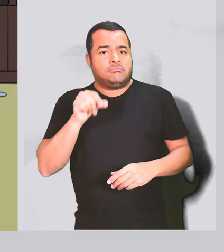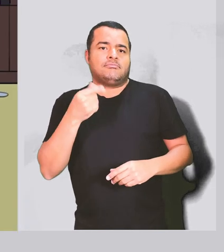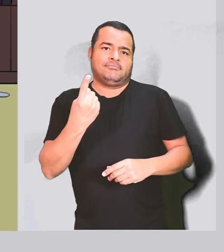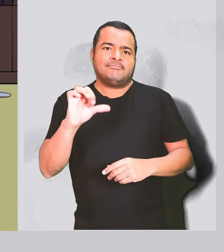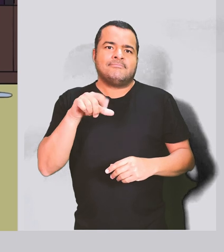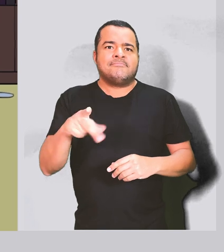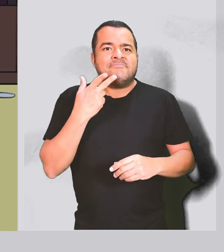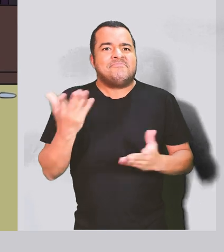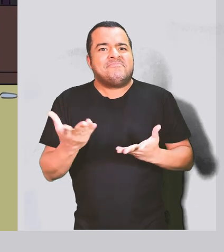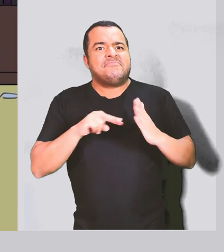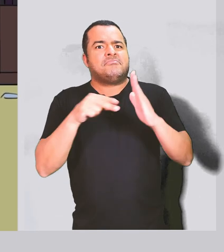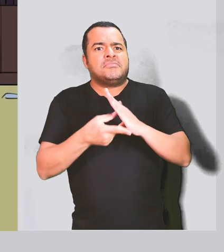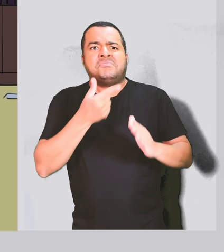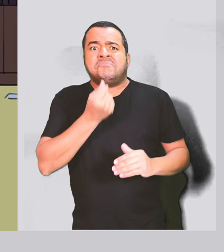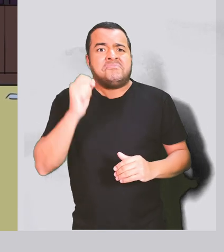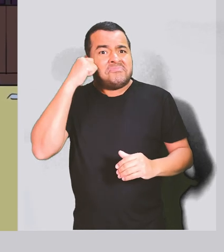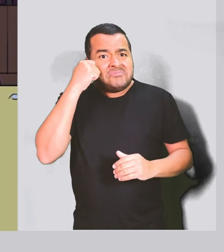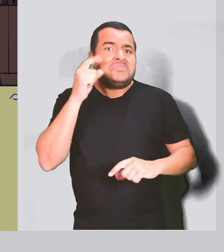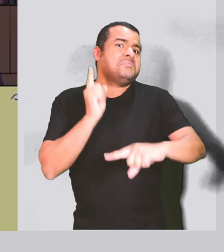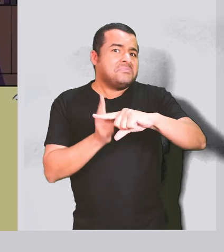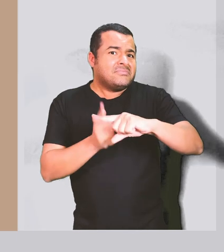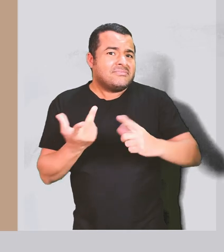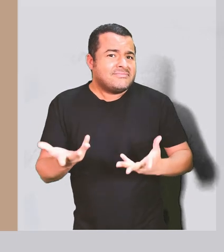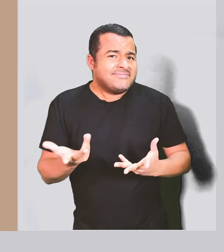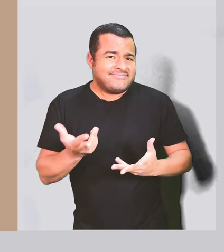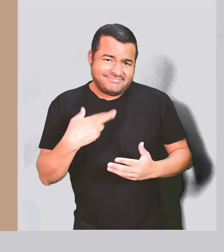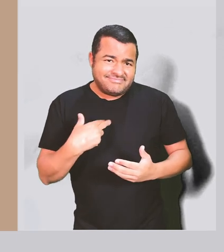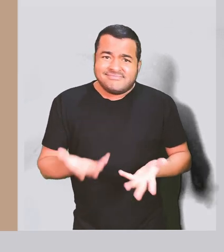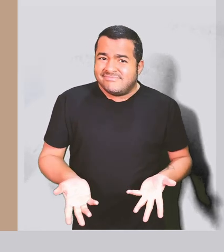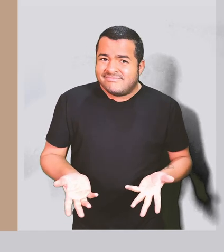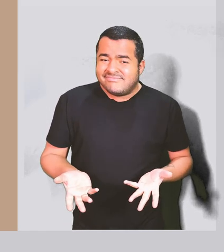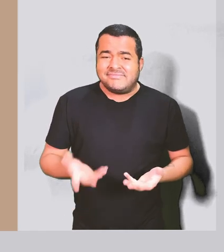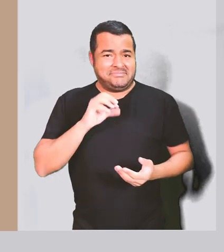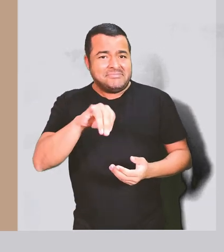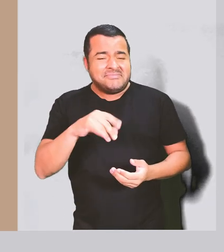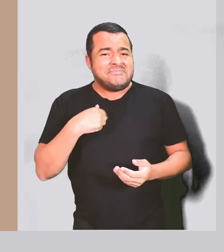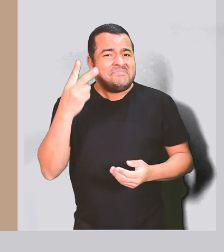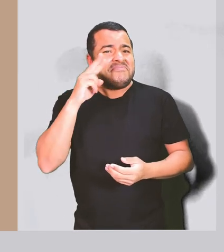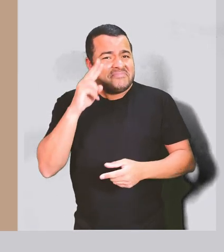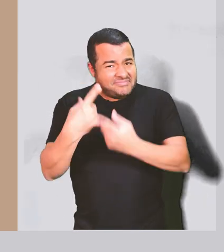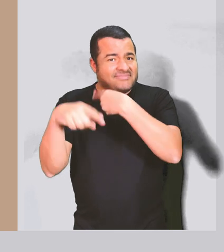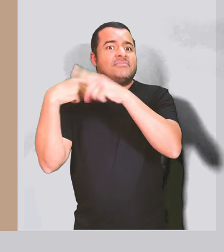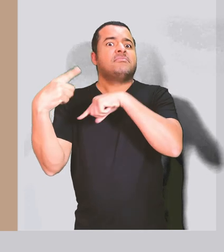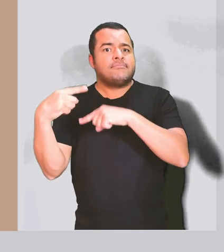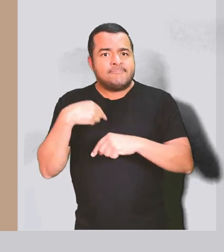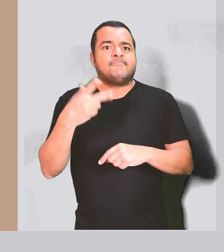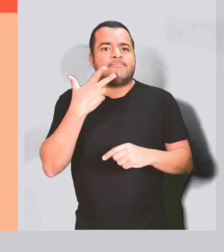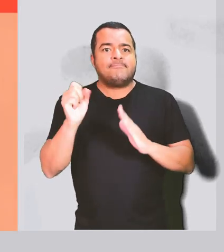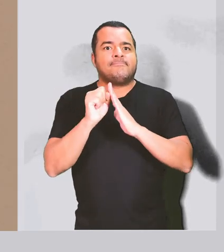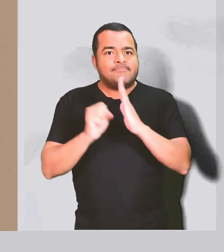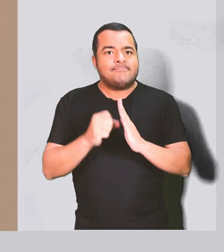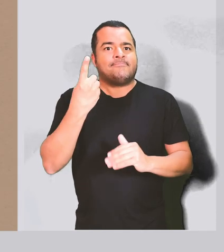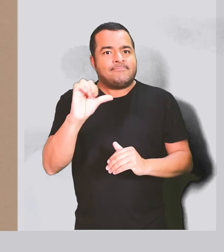século XX, engraxate virou sinônimo de garoto negro. Por que será? Se voltarmos um pouco no tempo, entenderemos